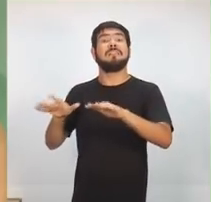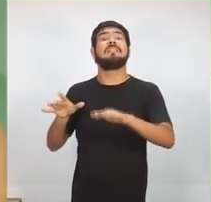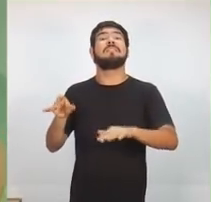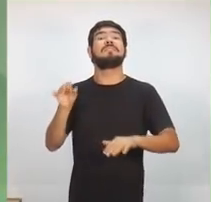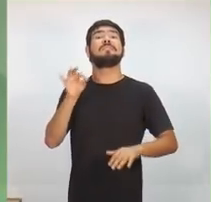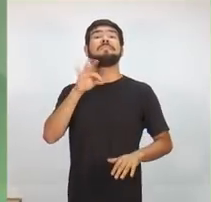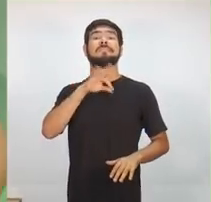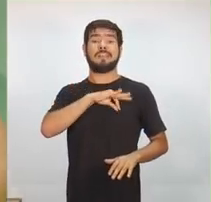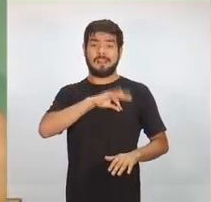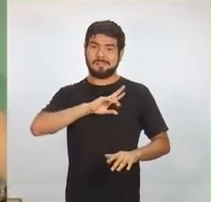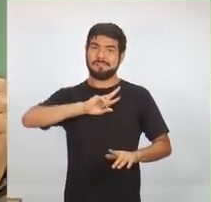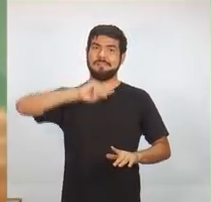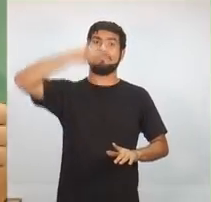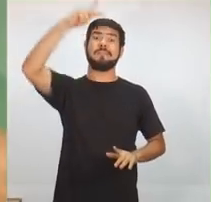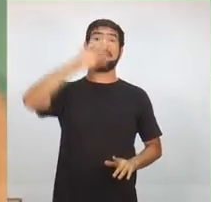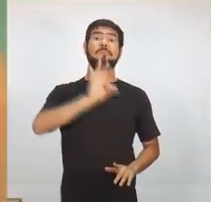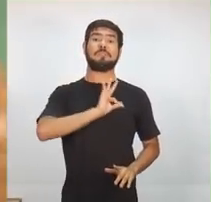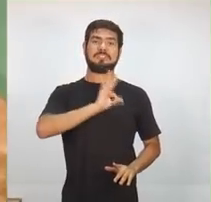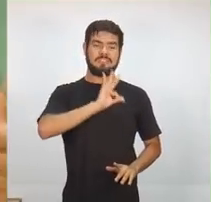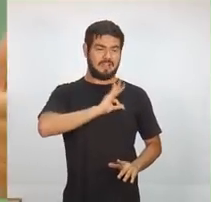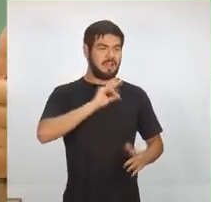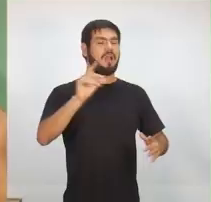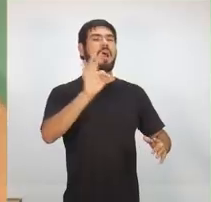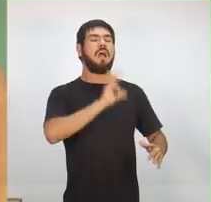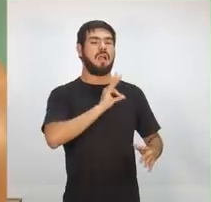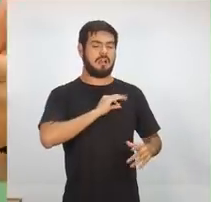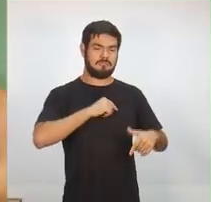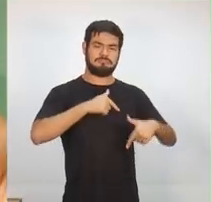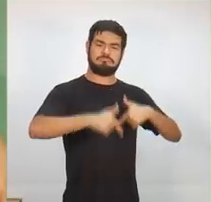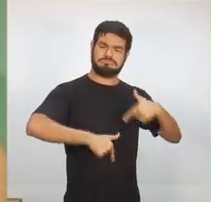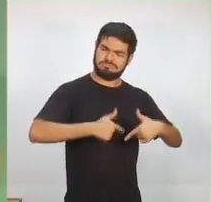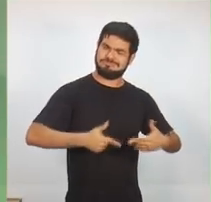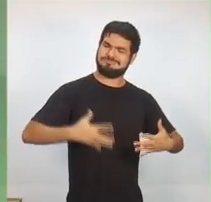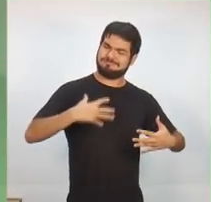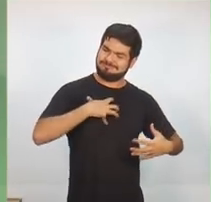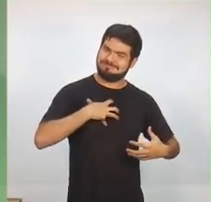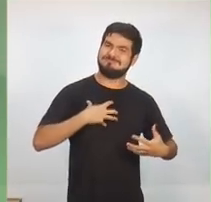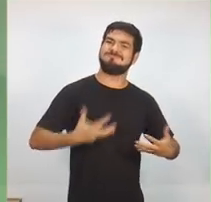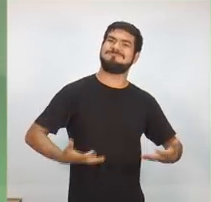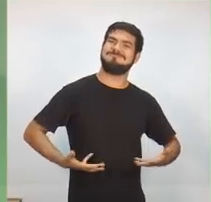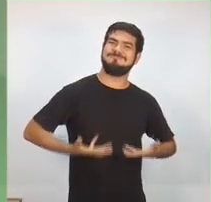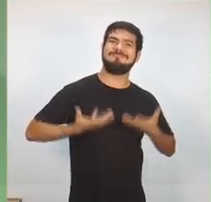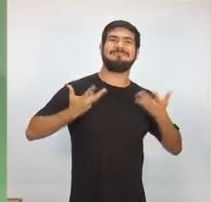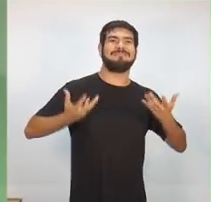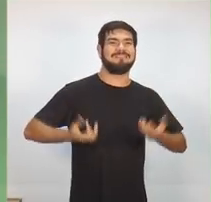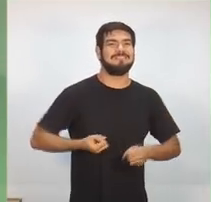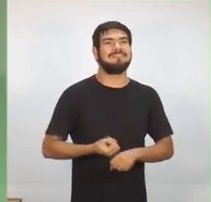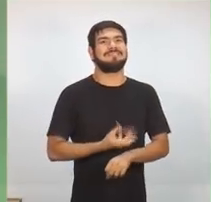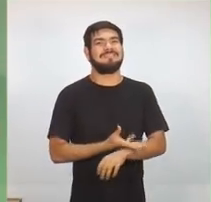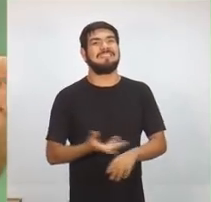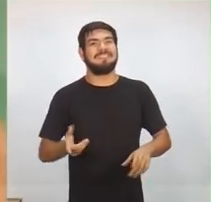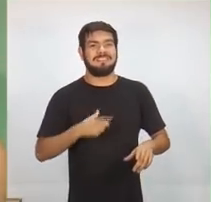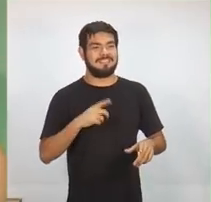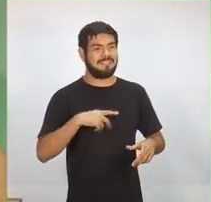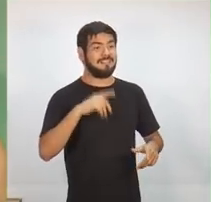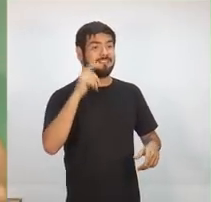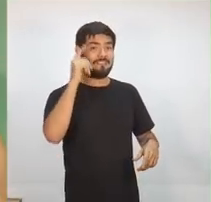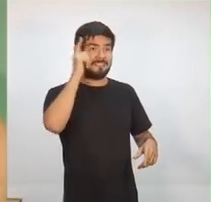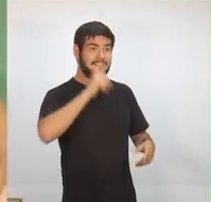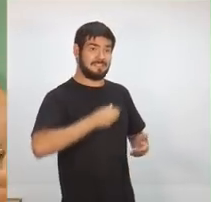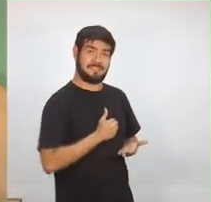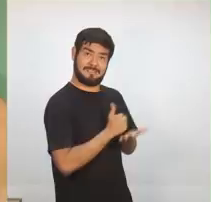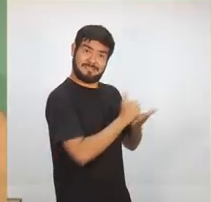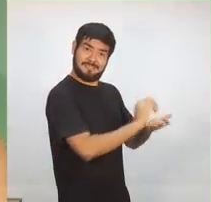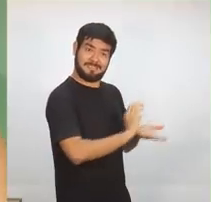pública e fazer com que esse policial possa trabalhar motivado. E, assim, nós possamos premiá-lo, através do mérito,